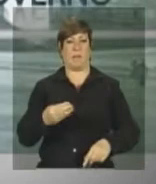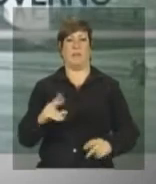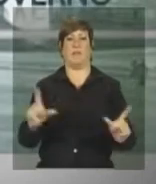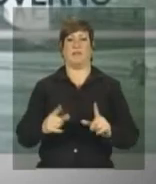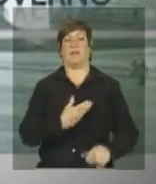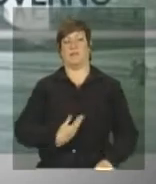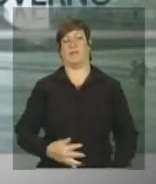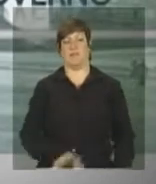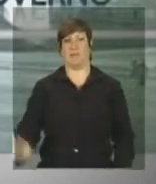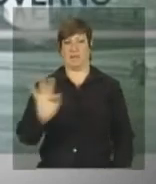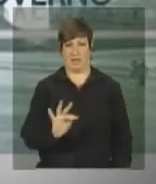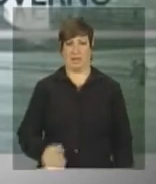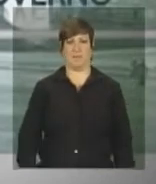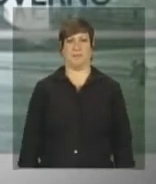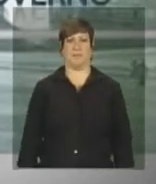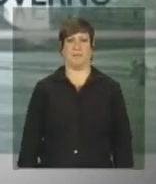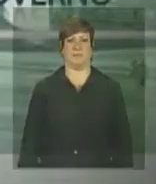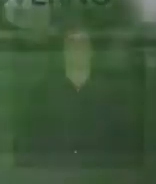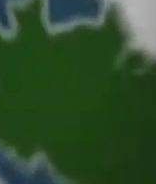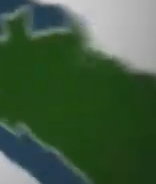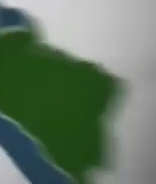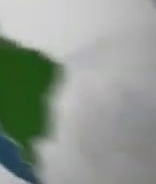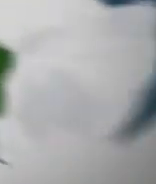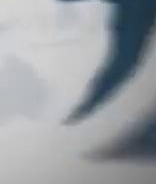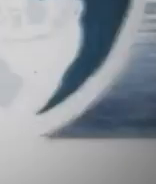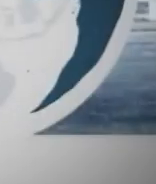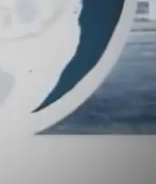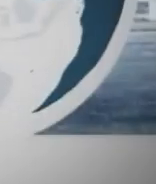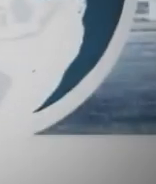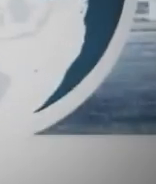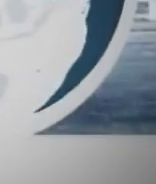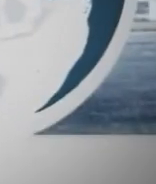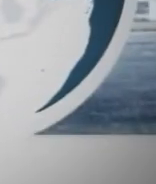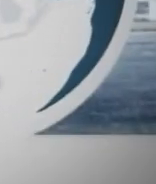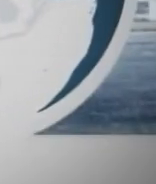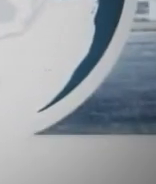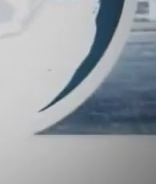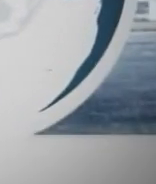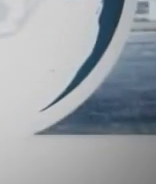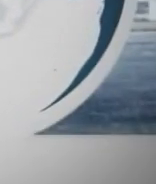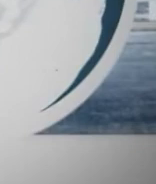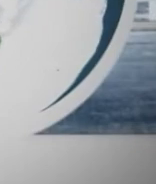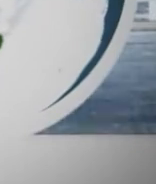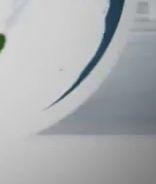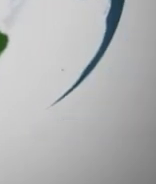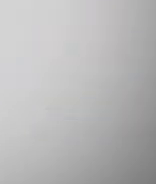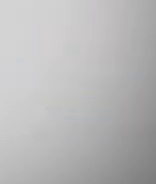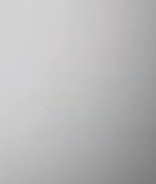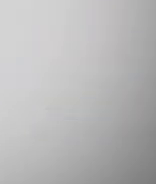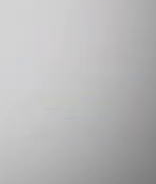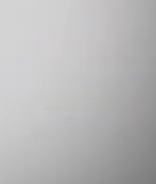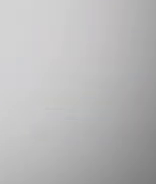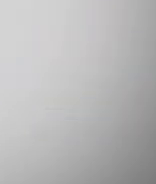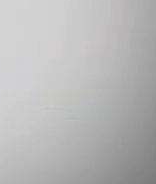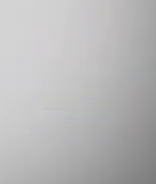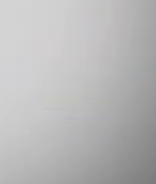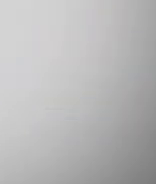Agente NBR a TV do Governo Federal Música Música Música